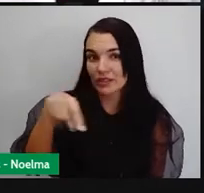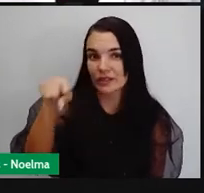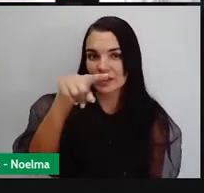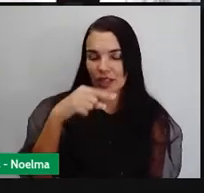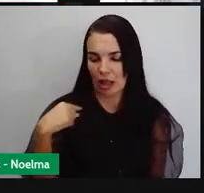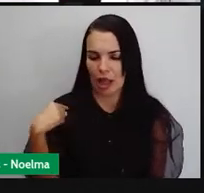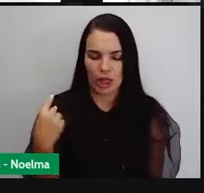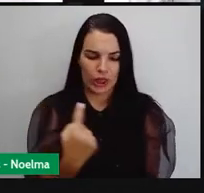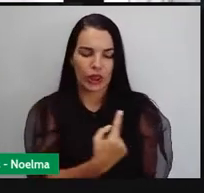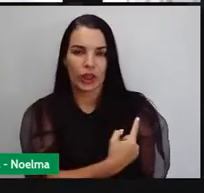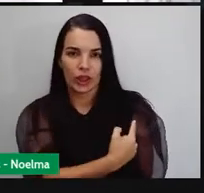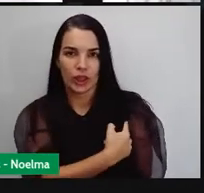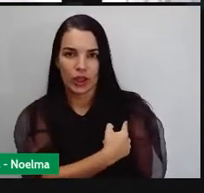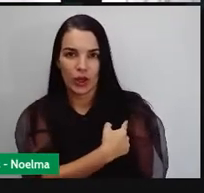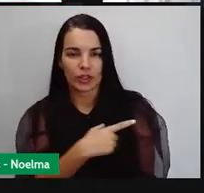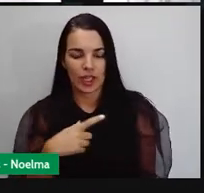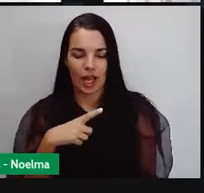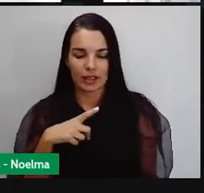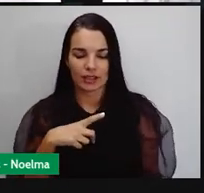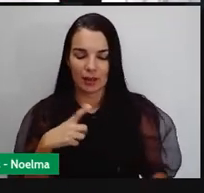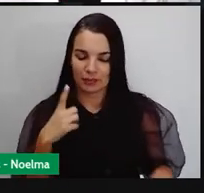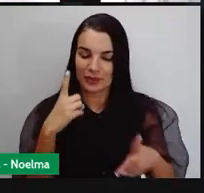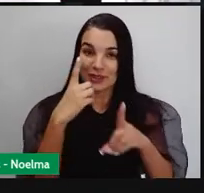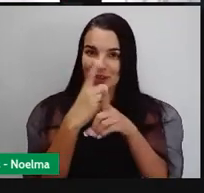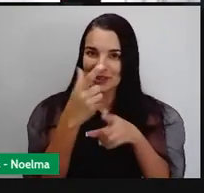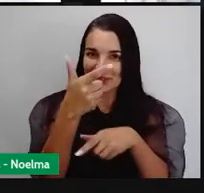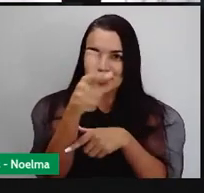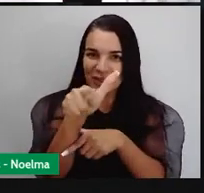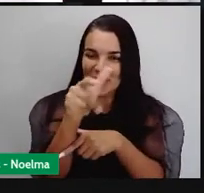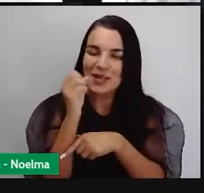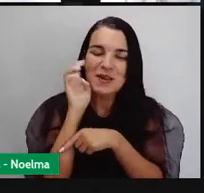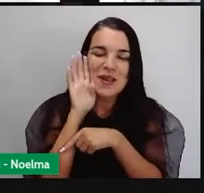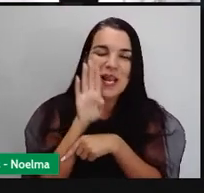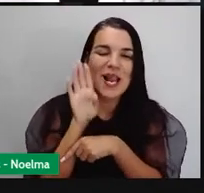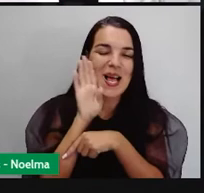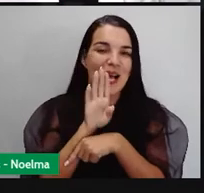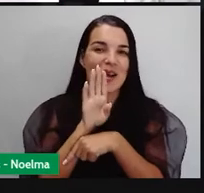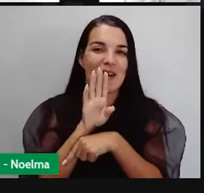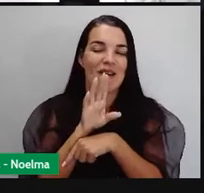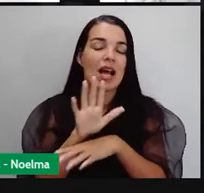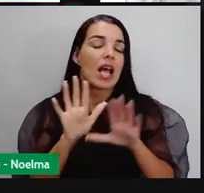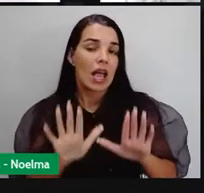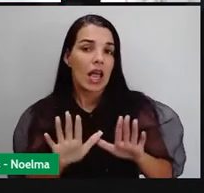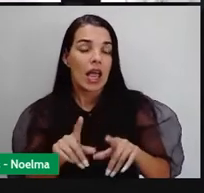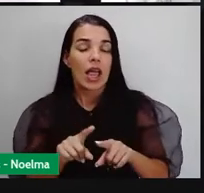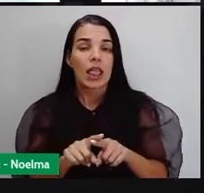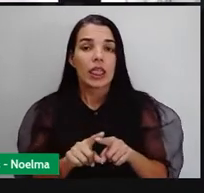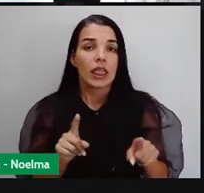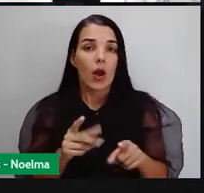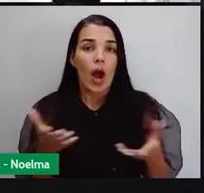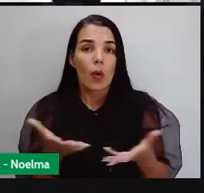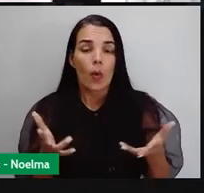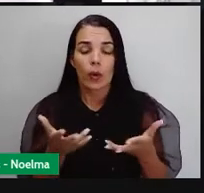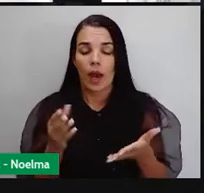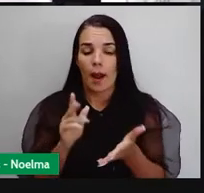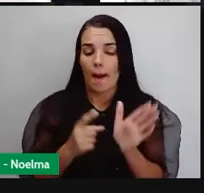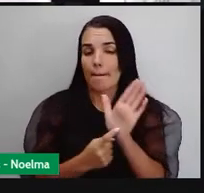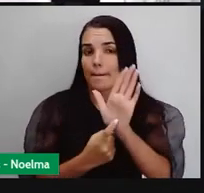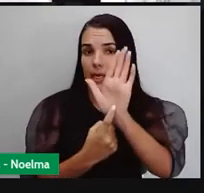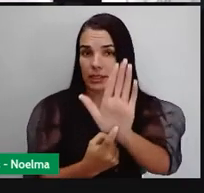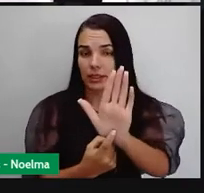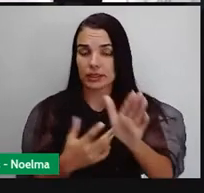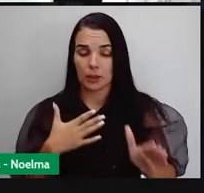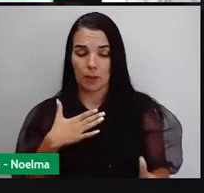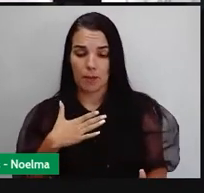gente tem mais um encontro, né? Que bacana isso! Pessoal, vamos à apresentação. Eu sou